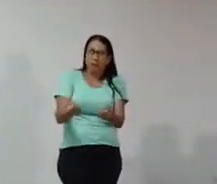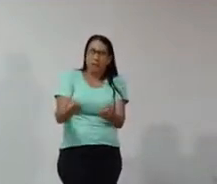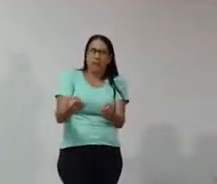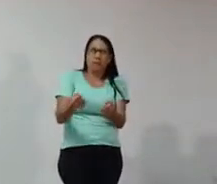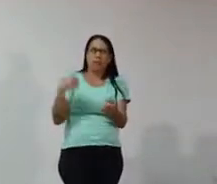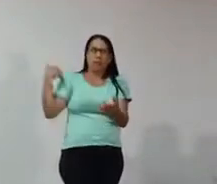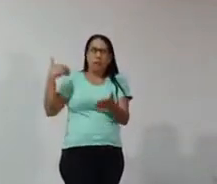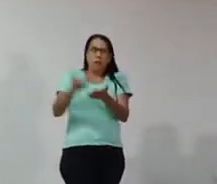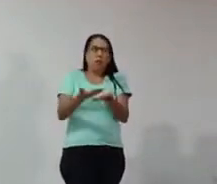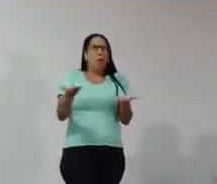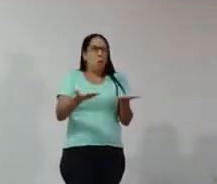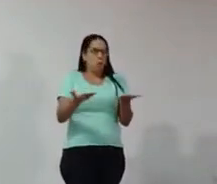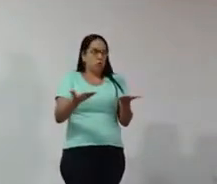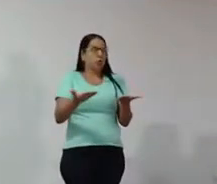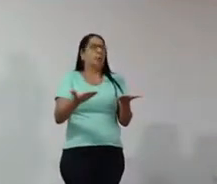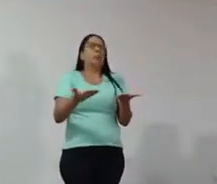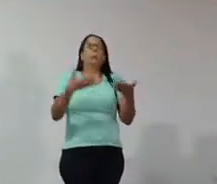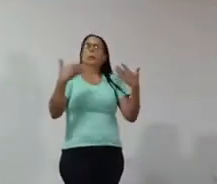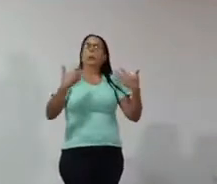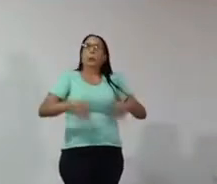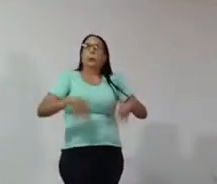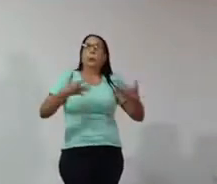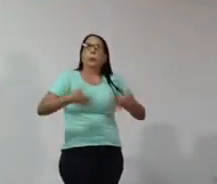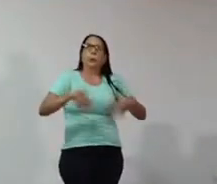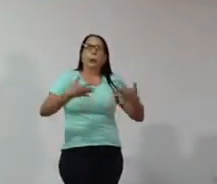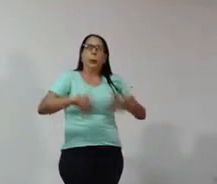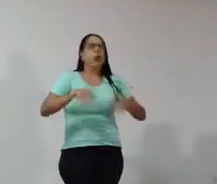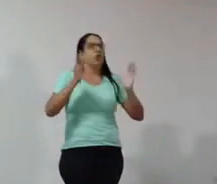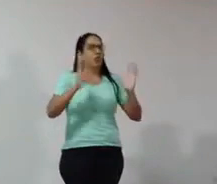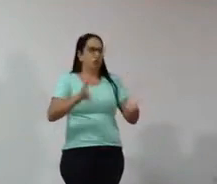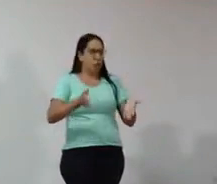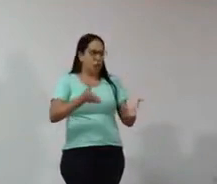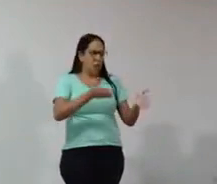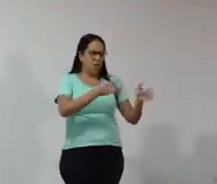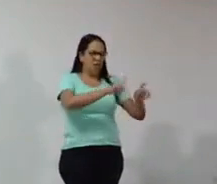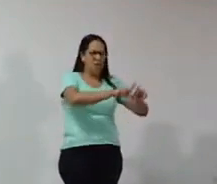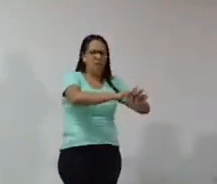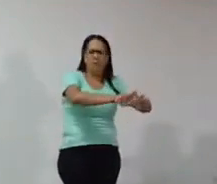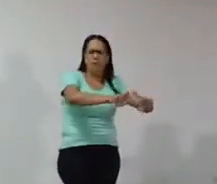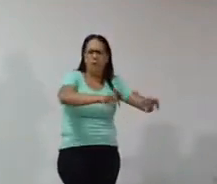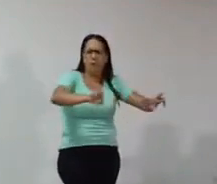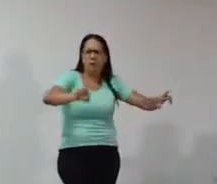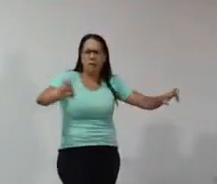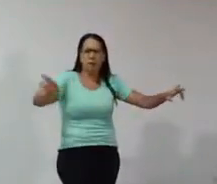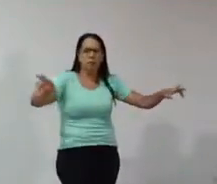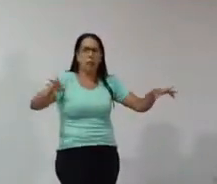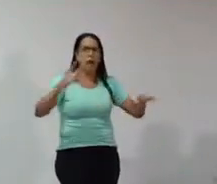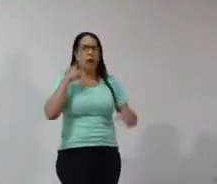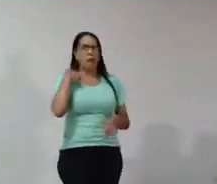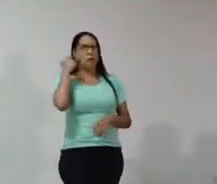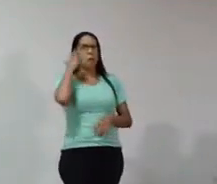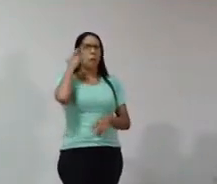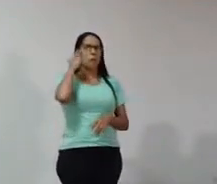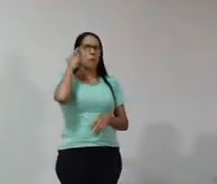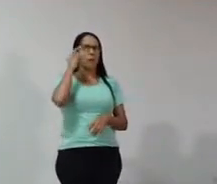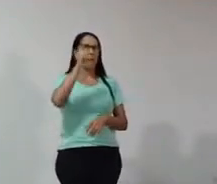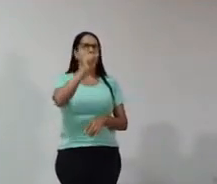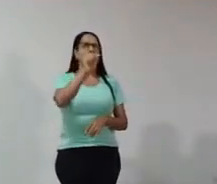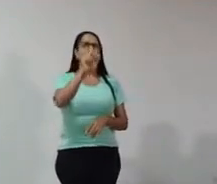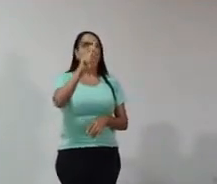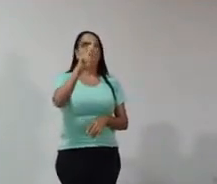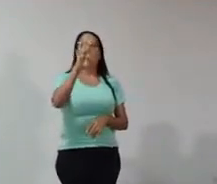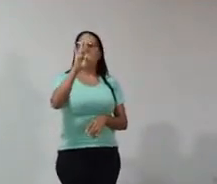já temos muitos trabalhos realizados nessa área. E a arte, para quem tem autismo,